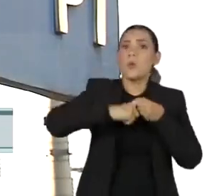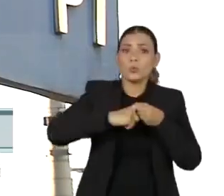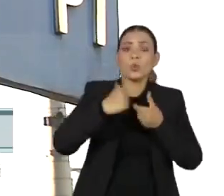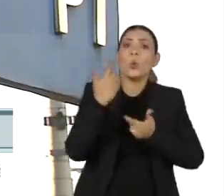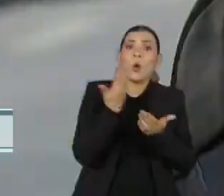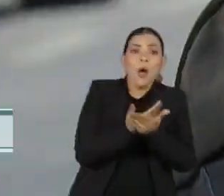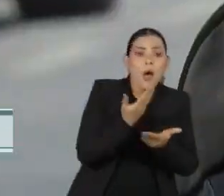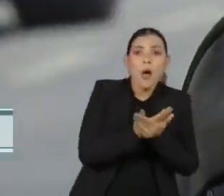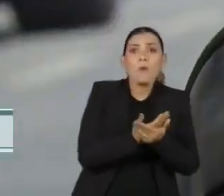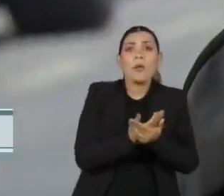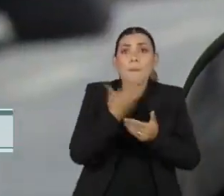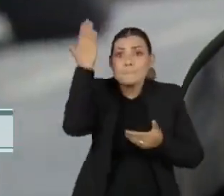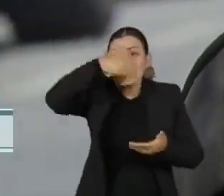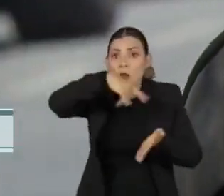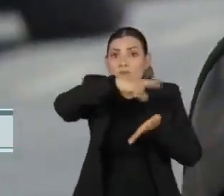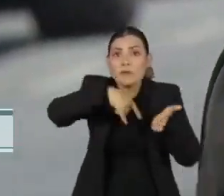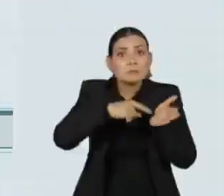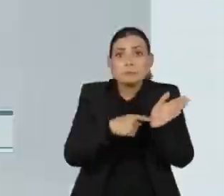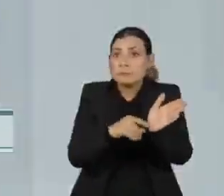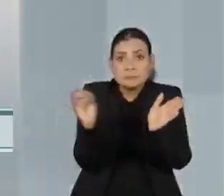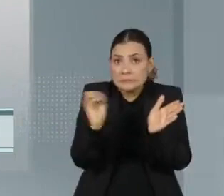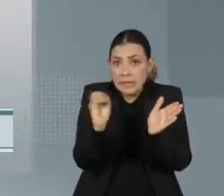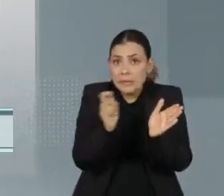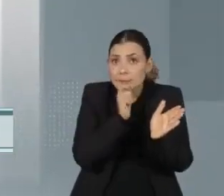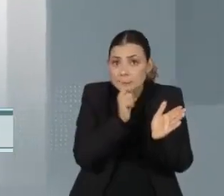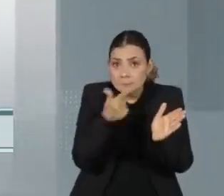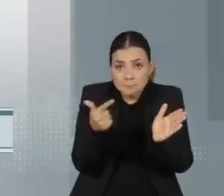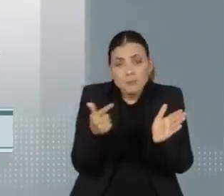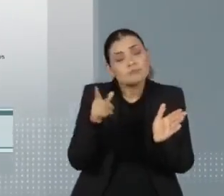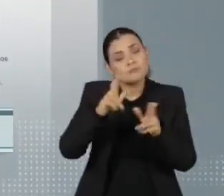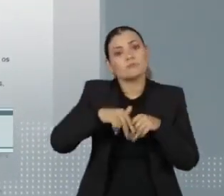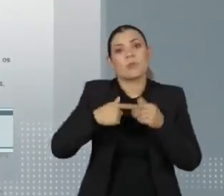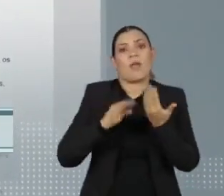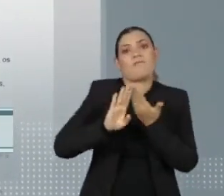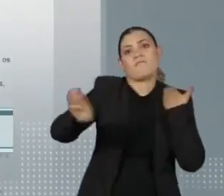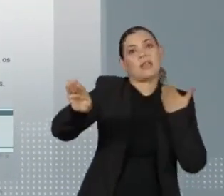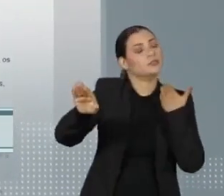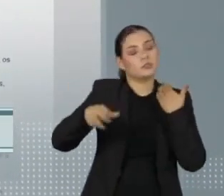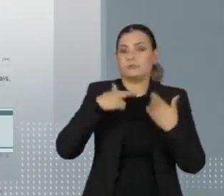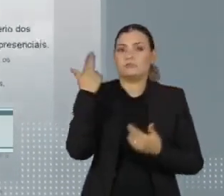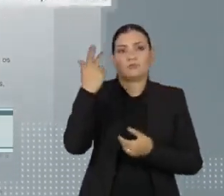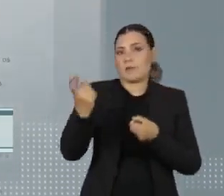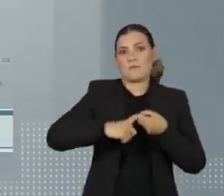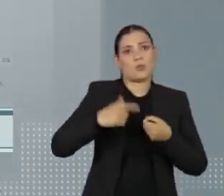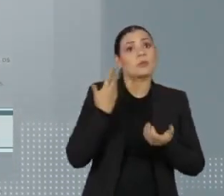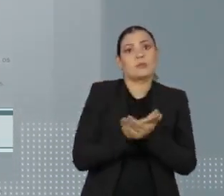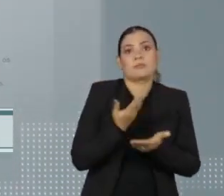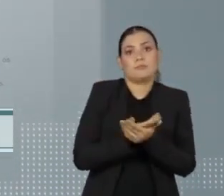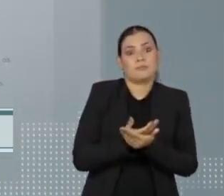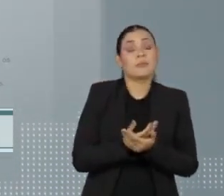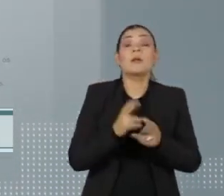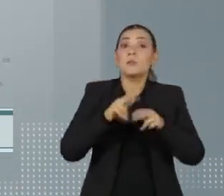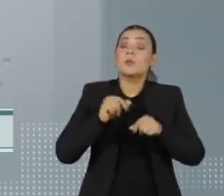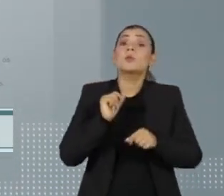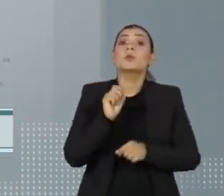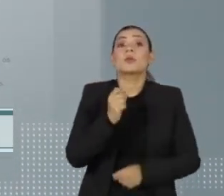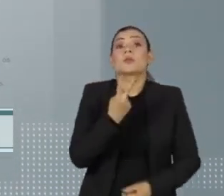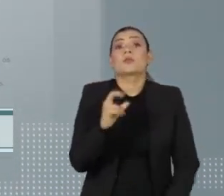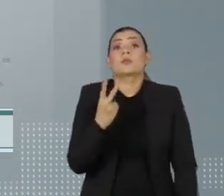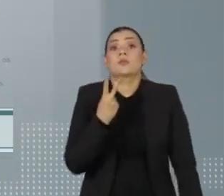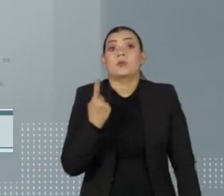USP por falta de comprovação vacinal. A medida está amparada por uma portaria de agosto de 2021. O texto